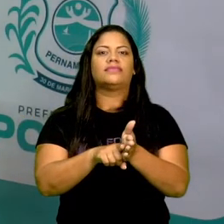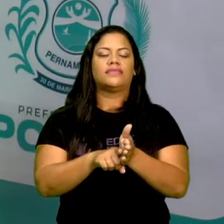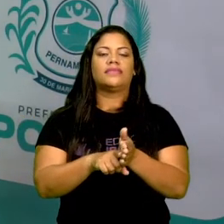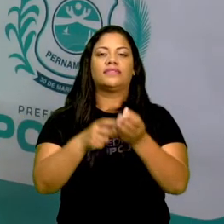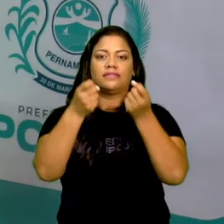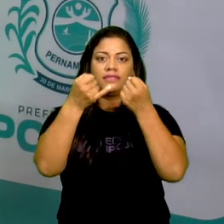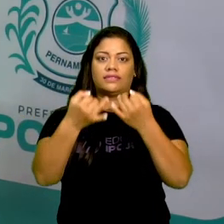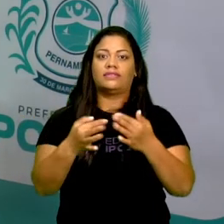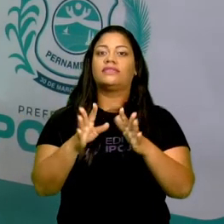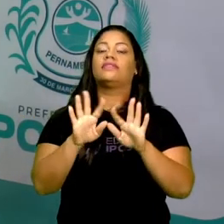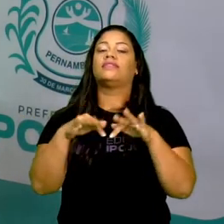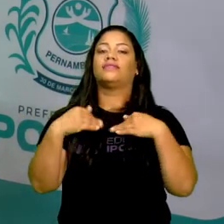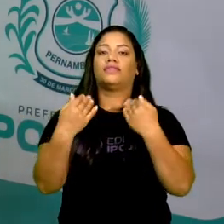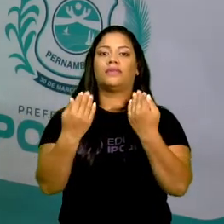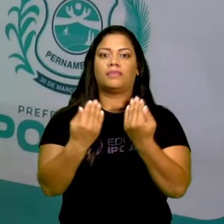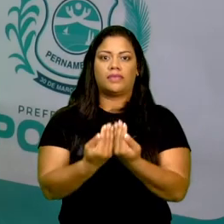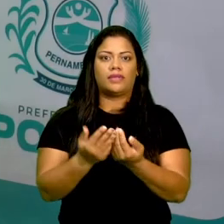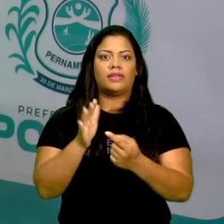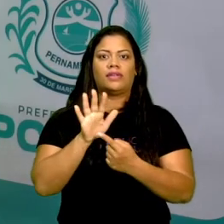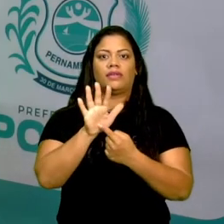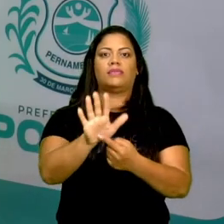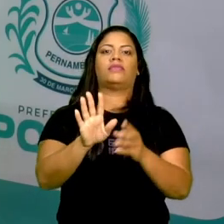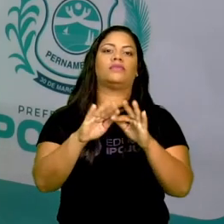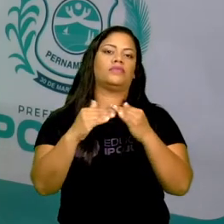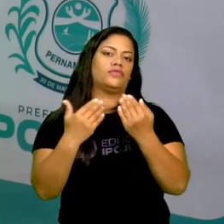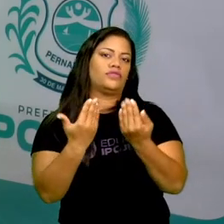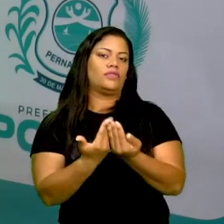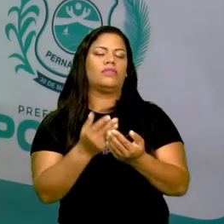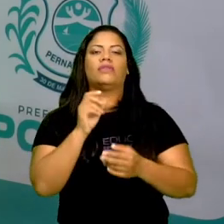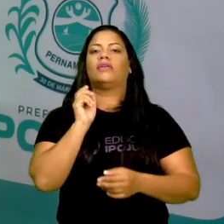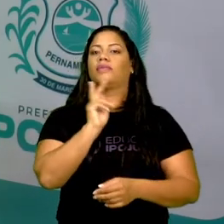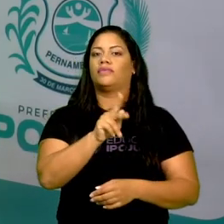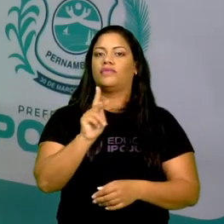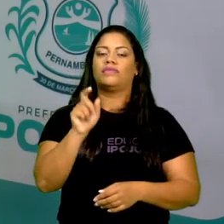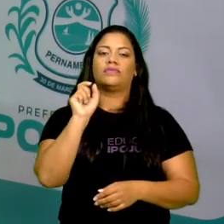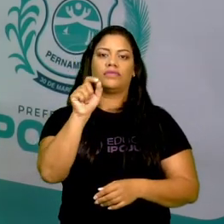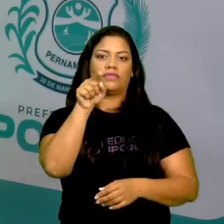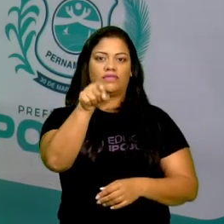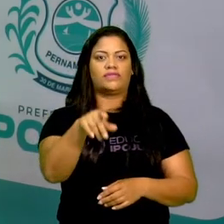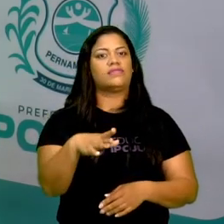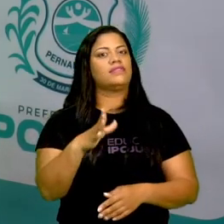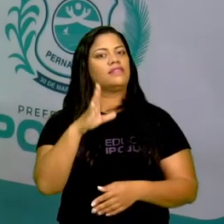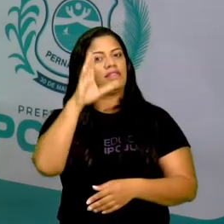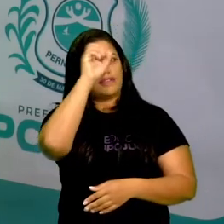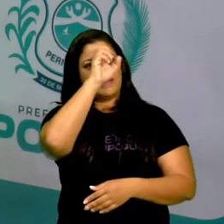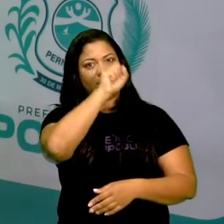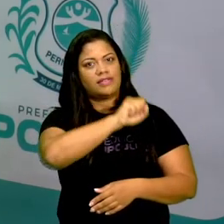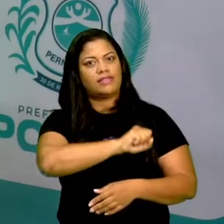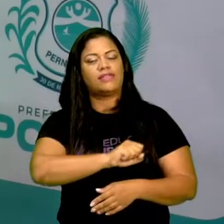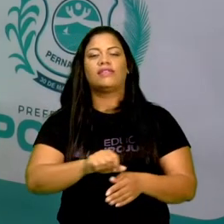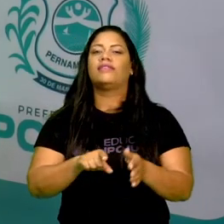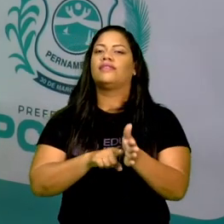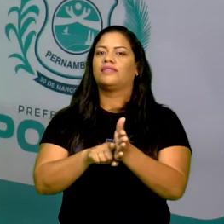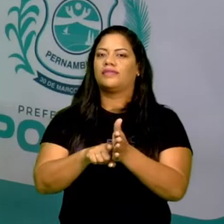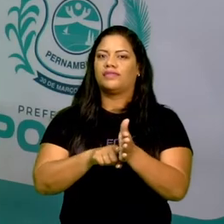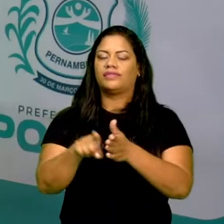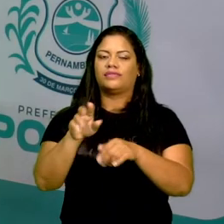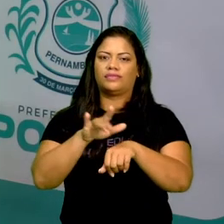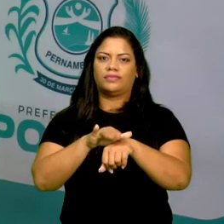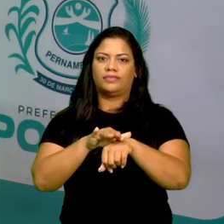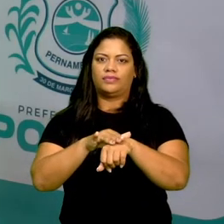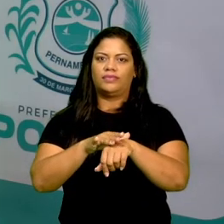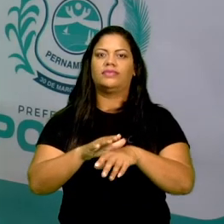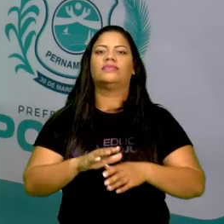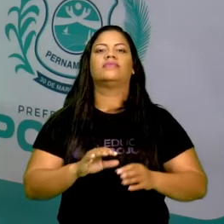falar para a sua família. Mostrar também para a escola, para a professora, que você aprendeu. Tá certo? Então, pesquisa sobre alguma doença desse